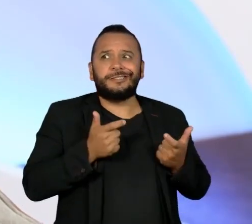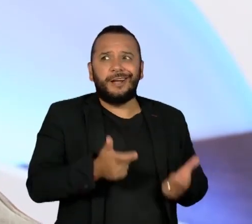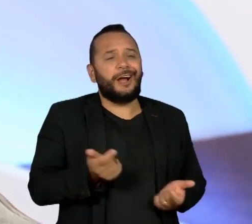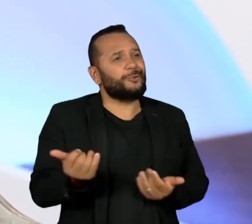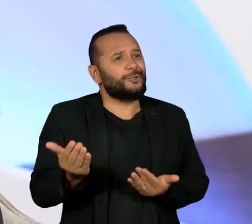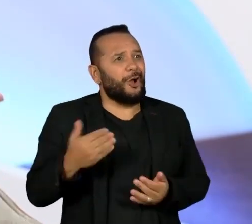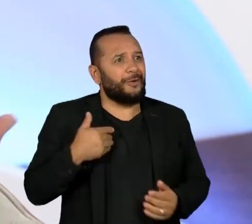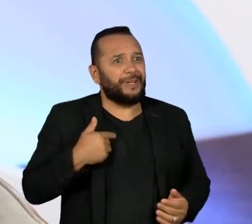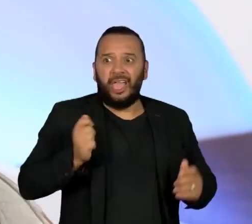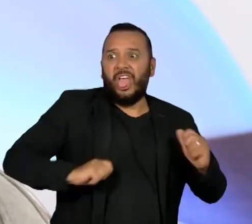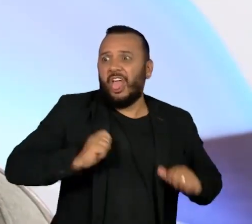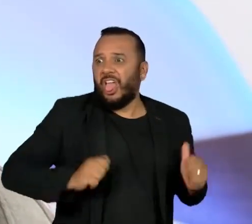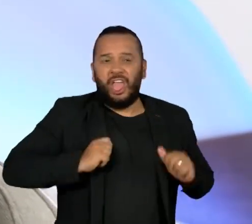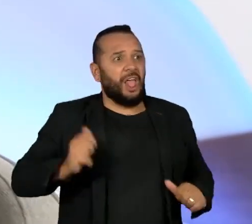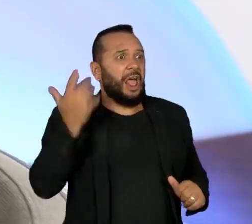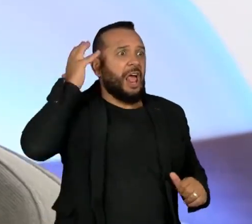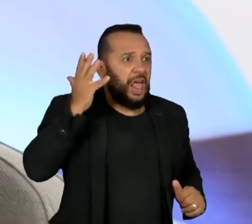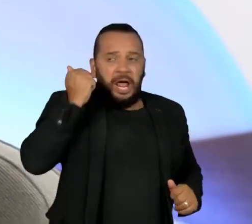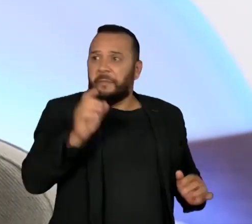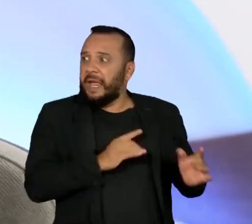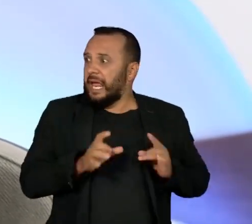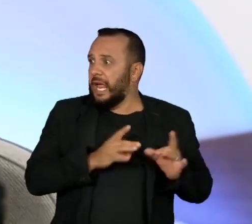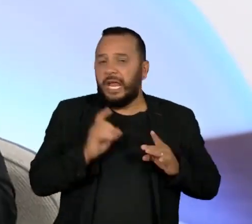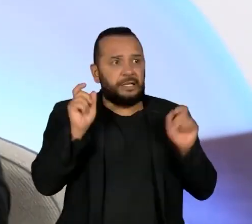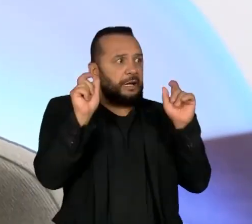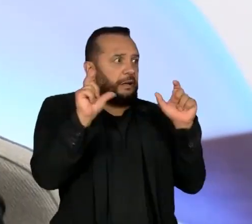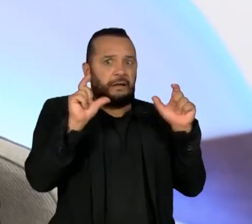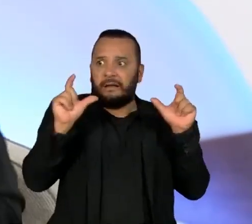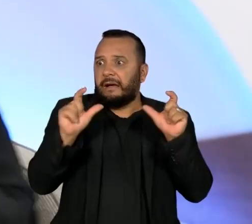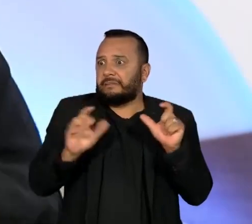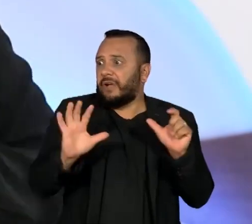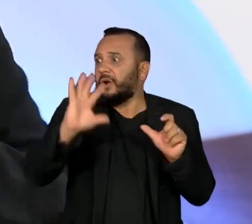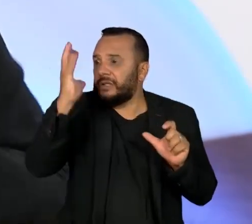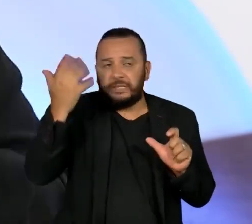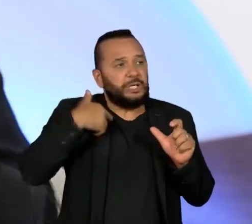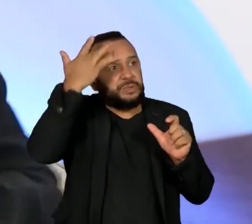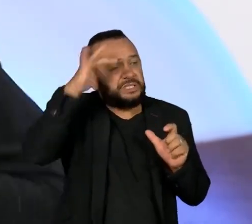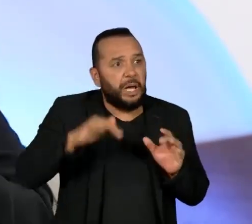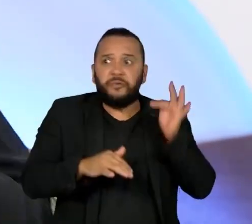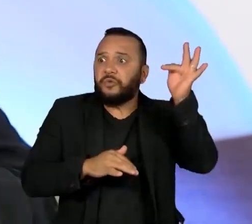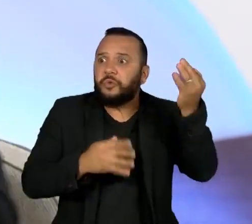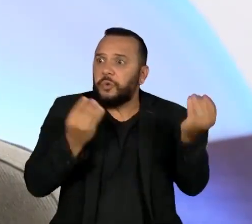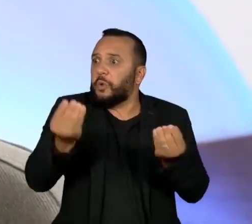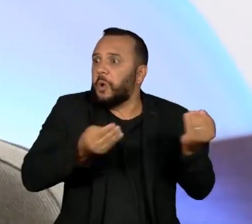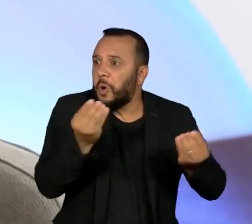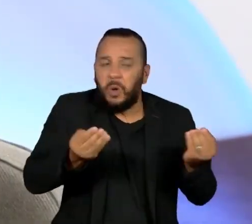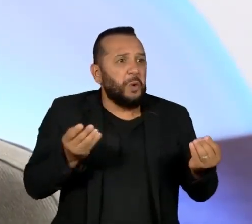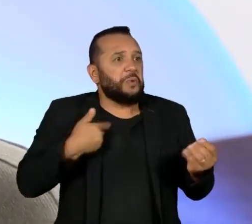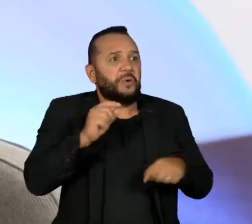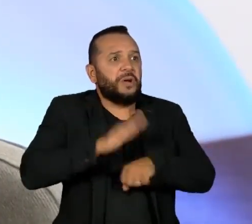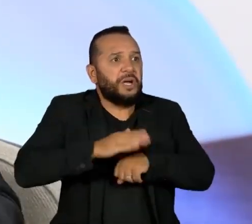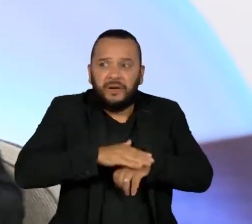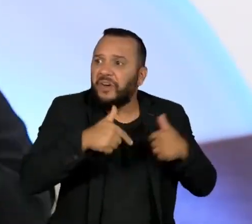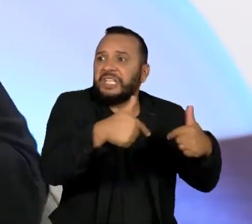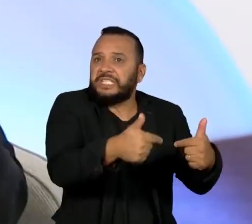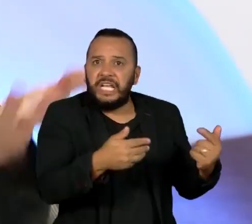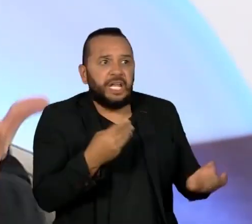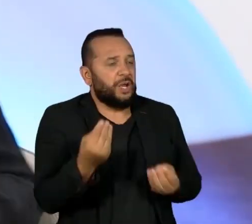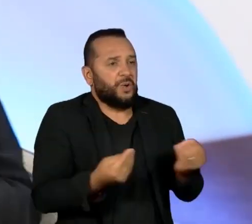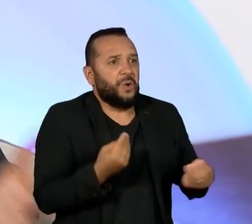Tem muita ansiedade, você tem muito medo de não acontecer, você não sabe bem o que você tem que fazer para